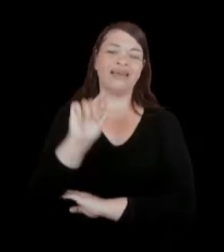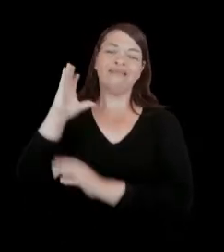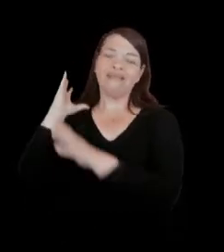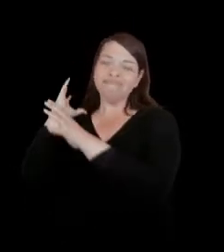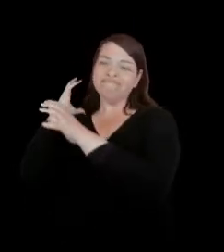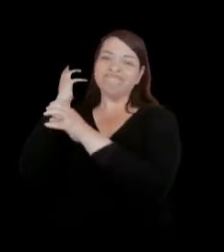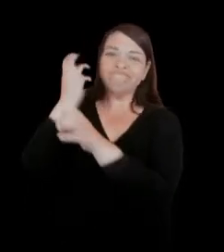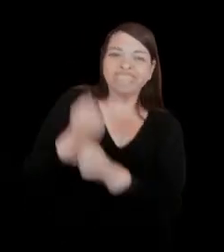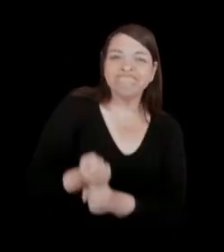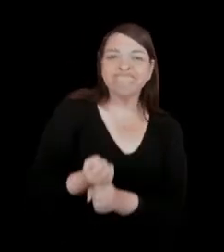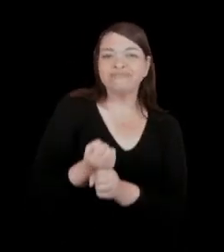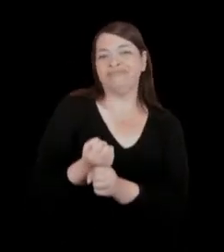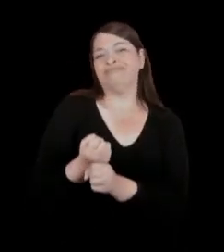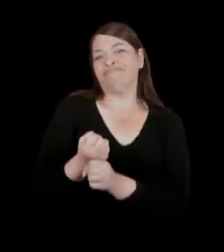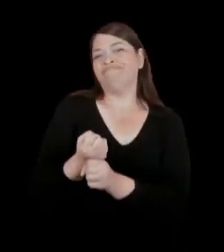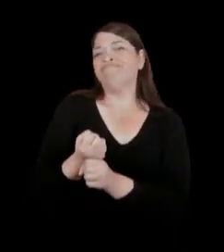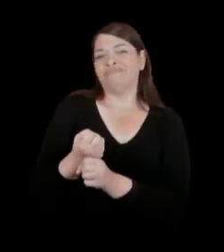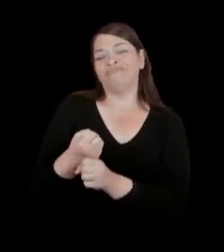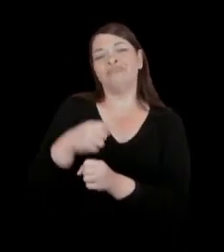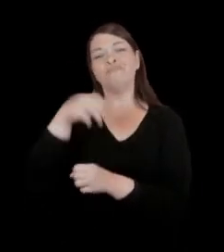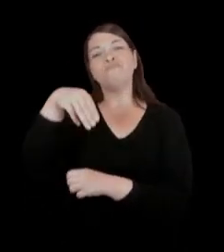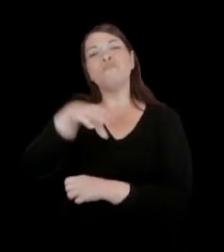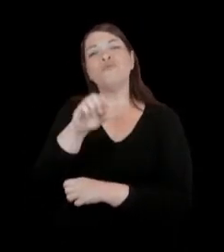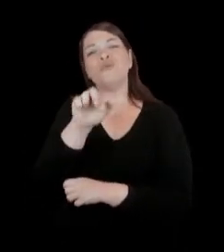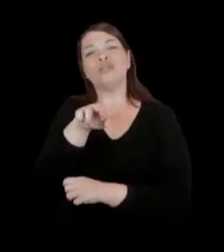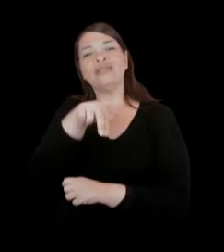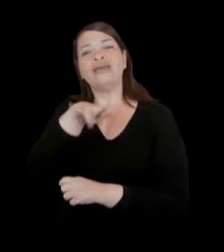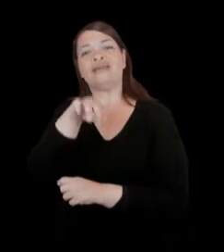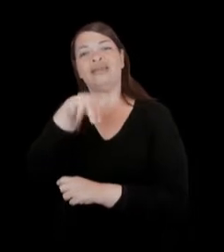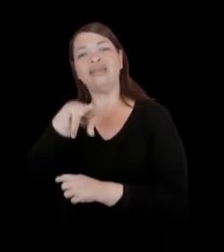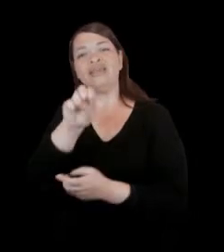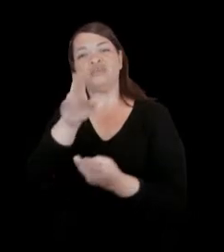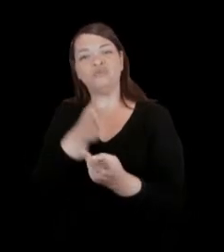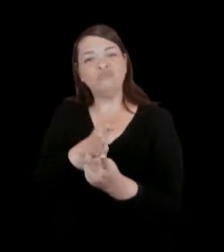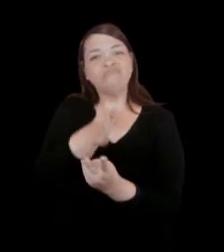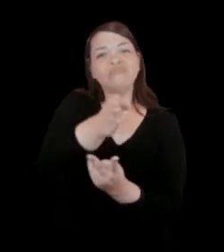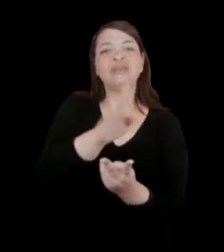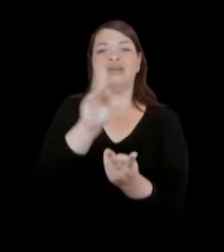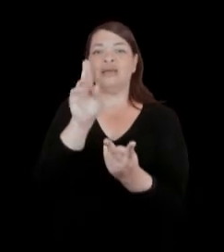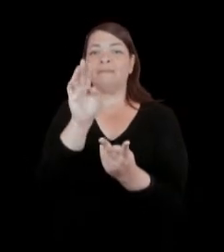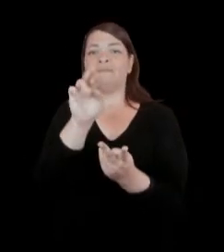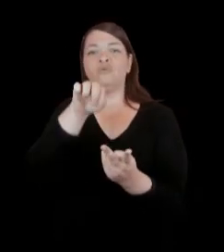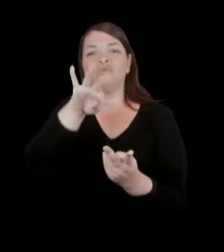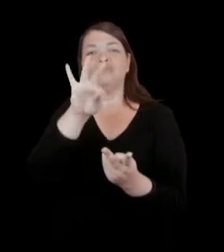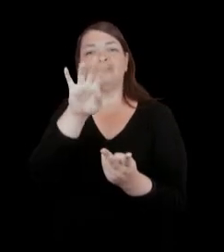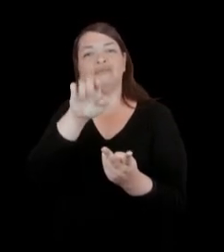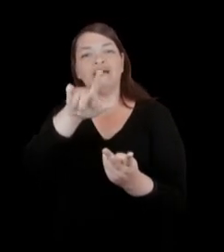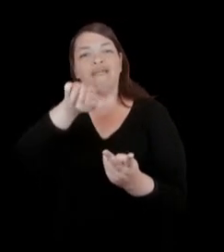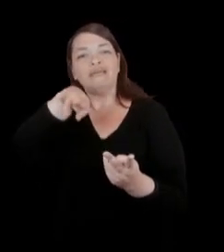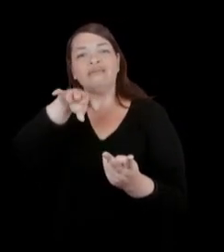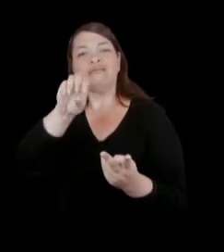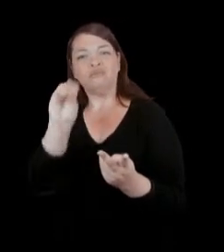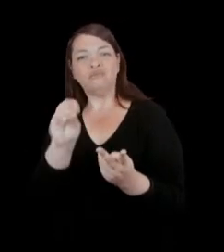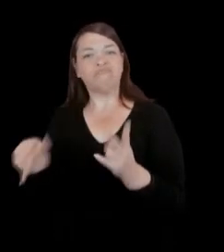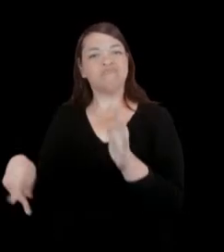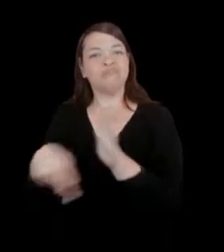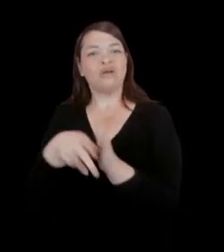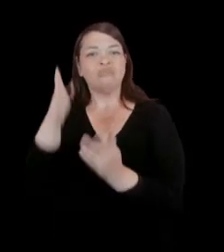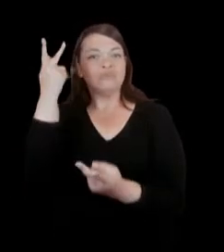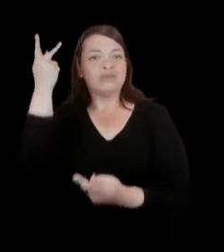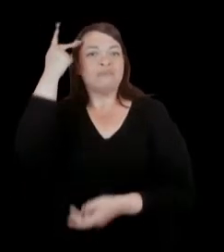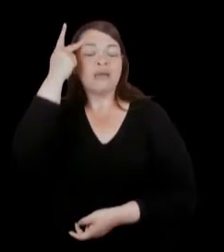sólida que a gente tem de modernismo e de brutalismo, principalmente em São Paulo, podem ser muito fortes